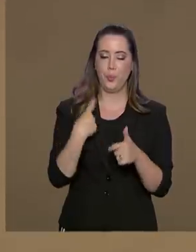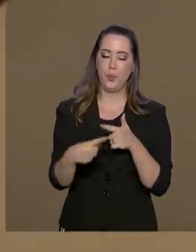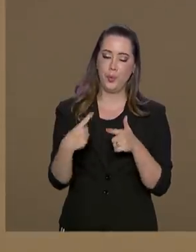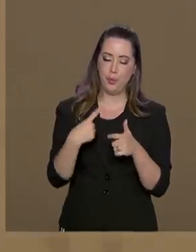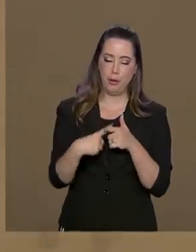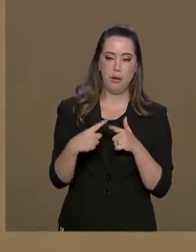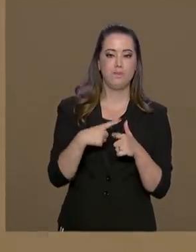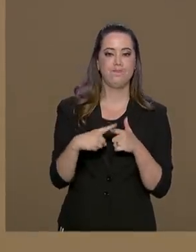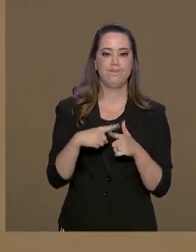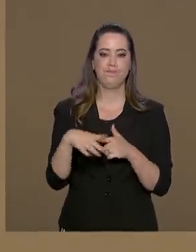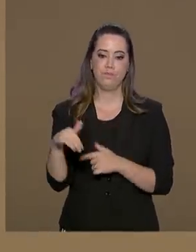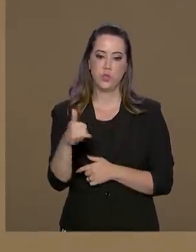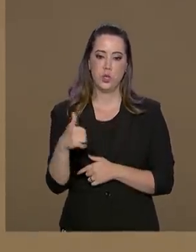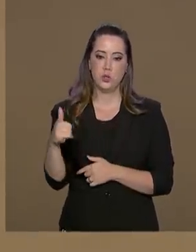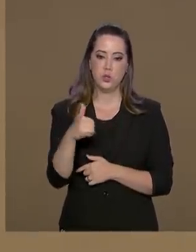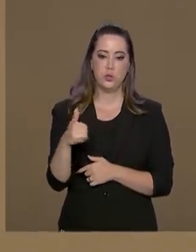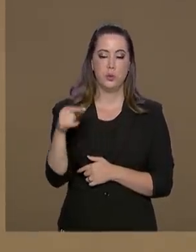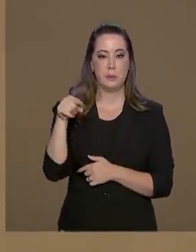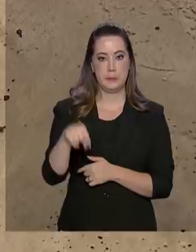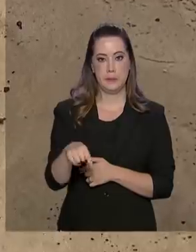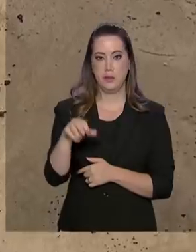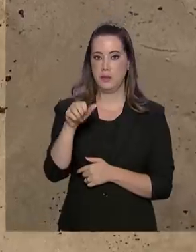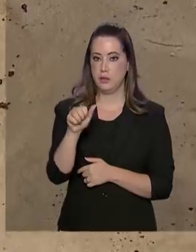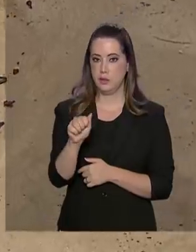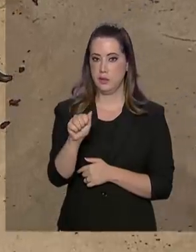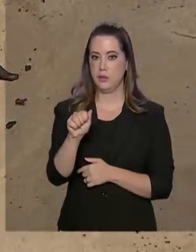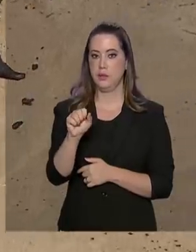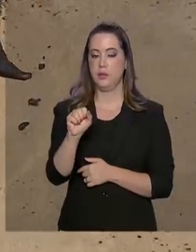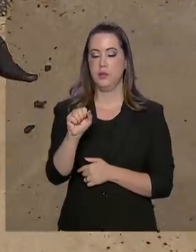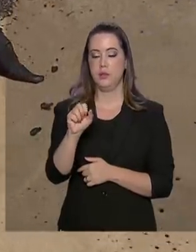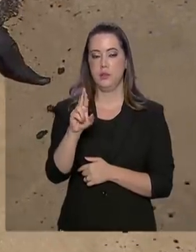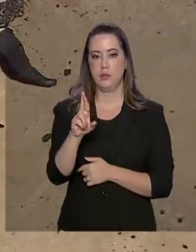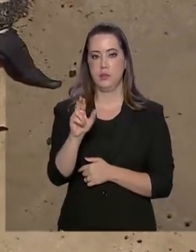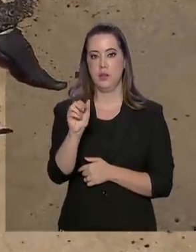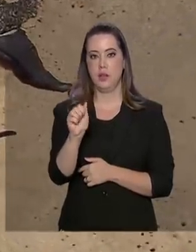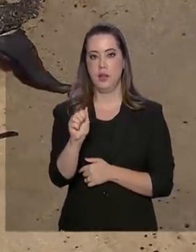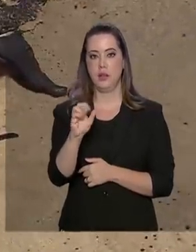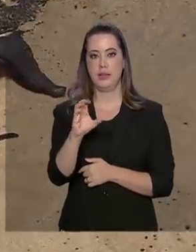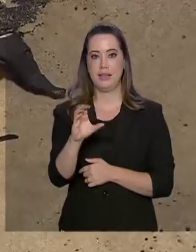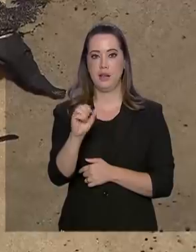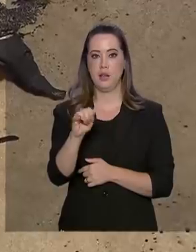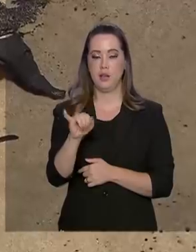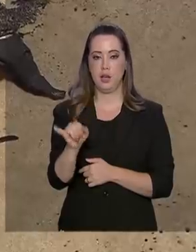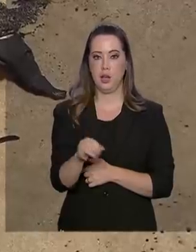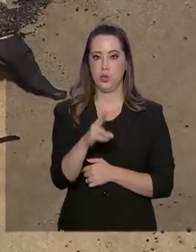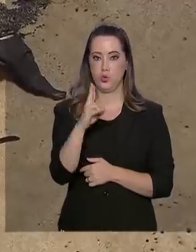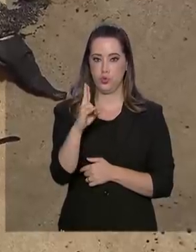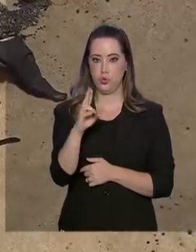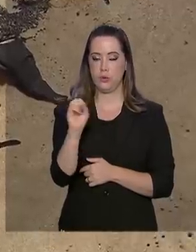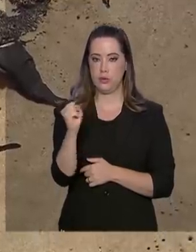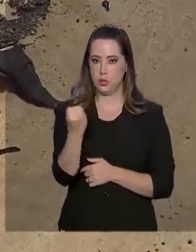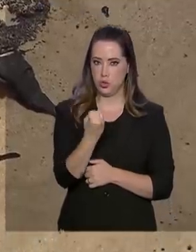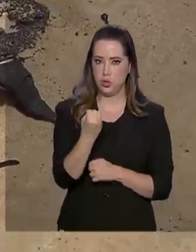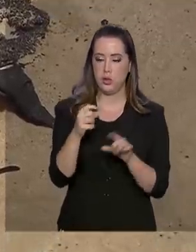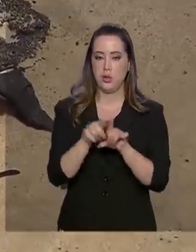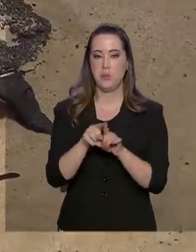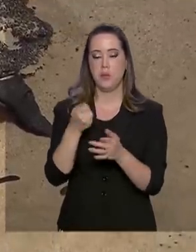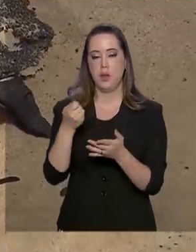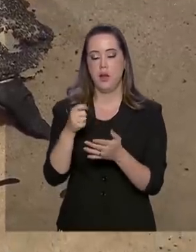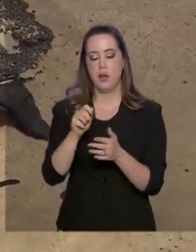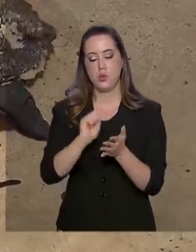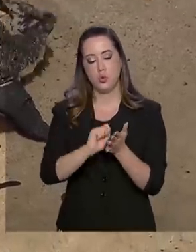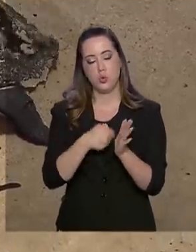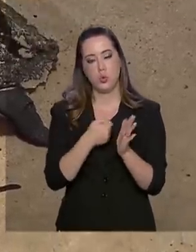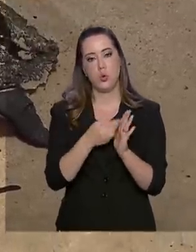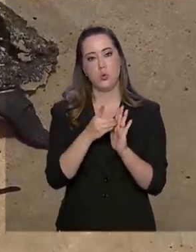por manchas de óleo. Aqui em Aracaju, o presidente em exercício assinou um decreto que prorroga por mais dois meses o pagamento do seguro